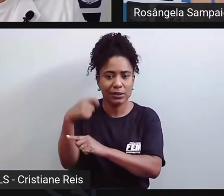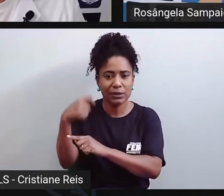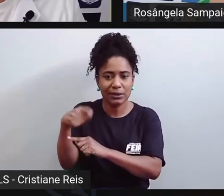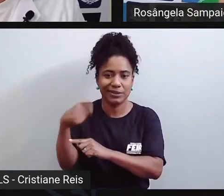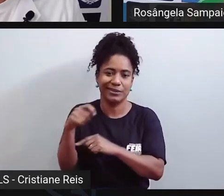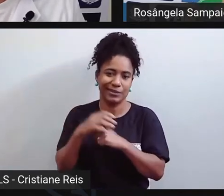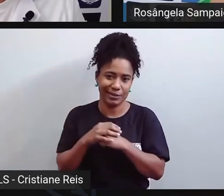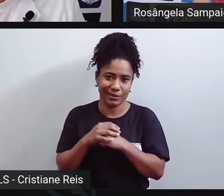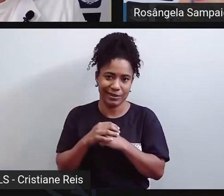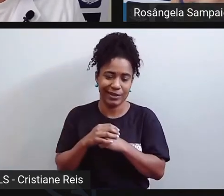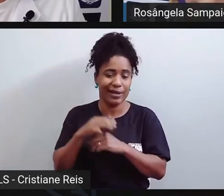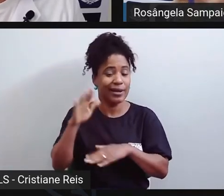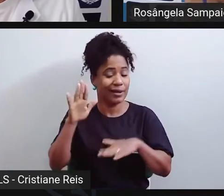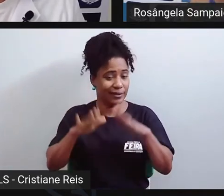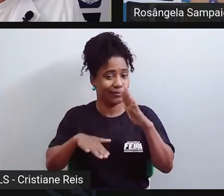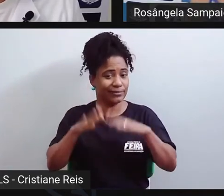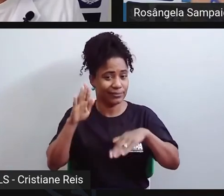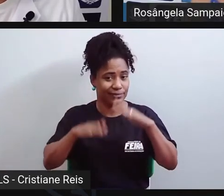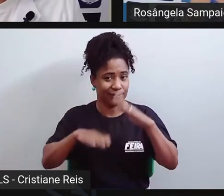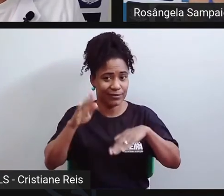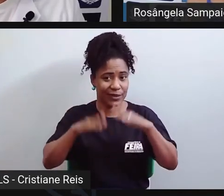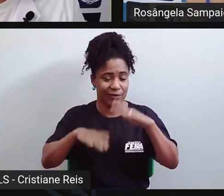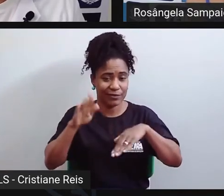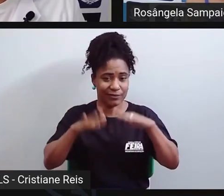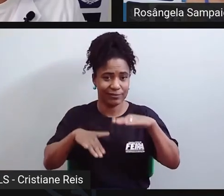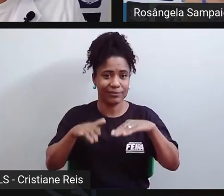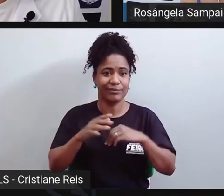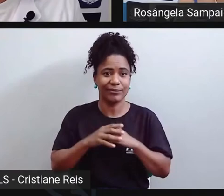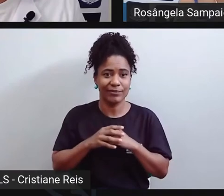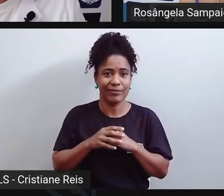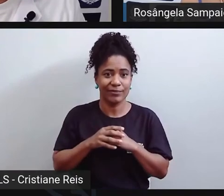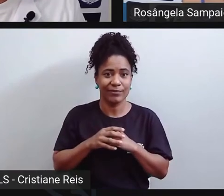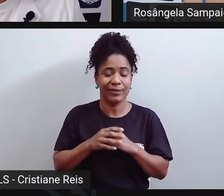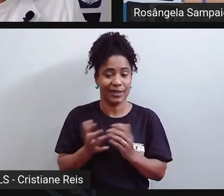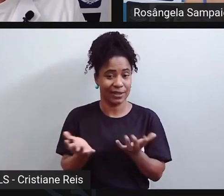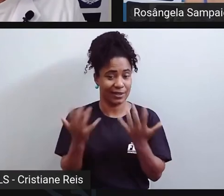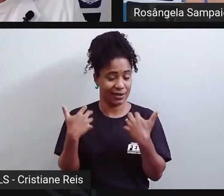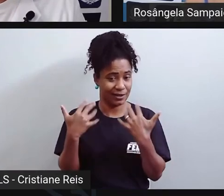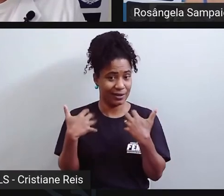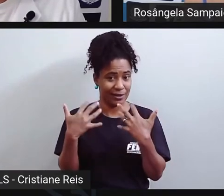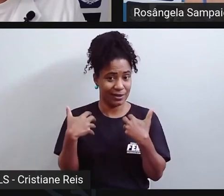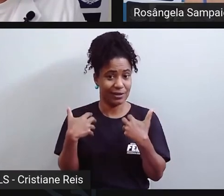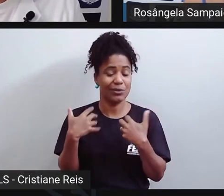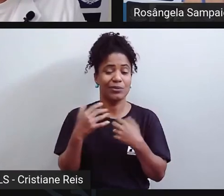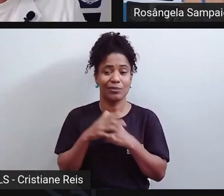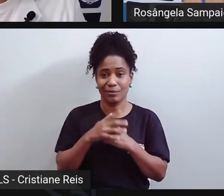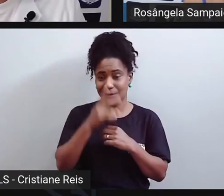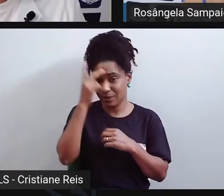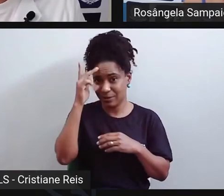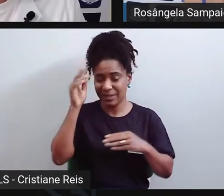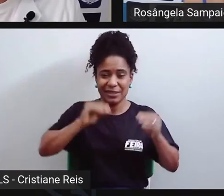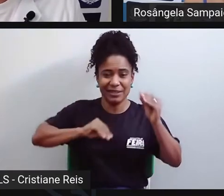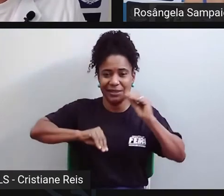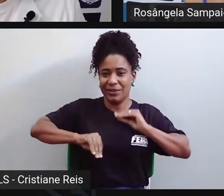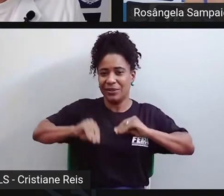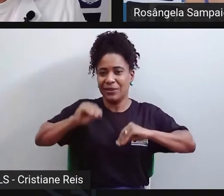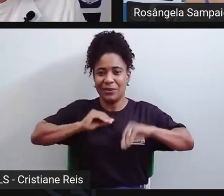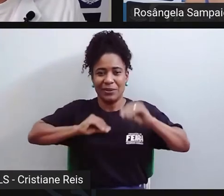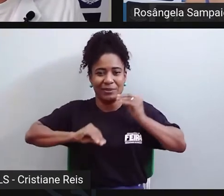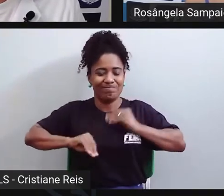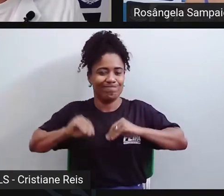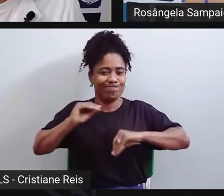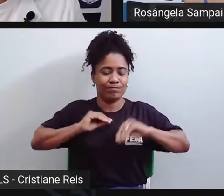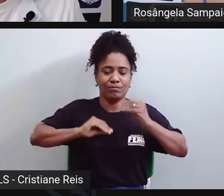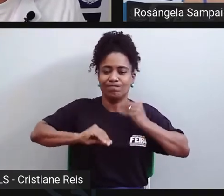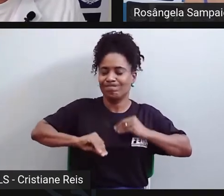vezes, aquele sintoma que geralmente está associado à depressão, o suicídio está sempre muito associado